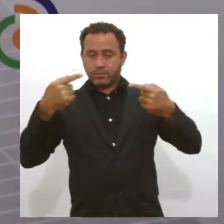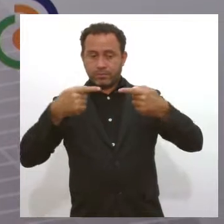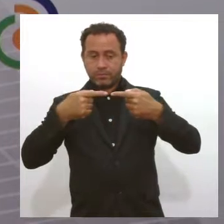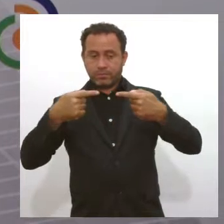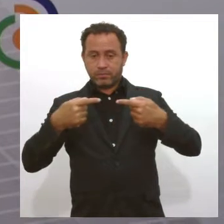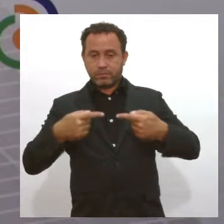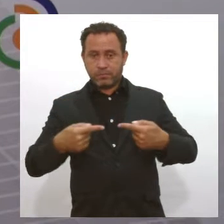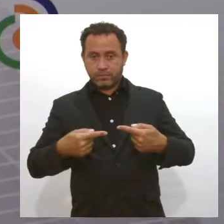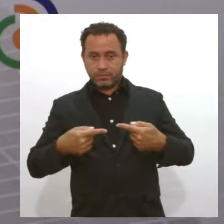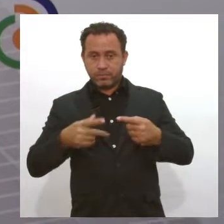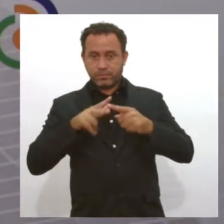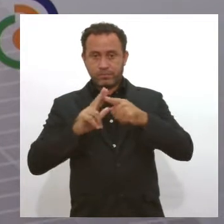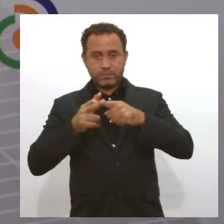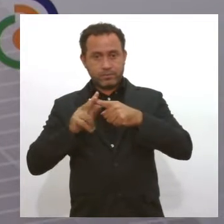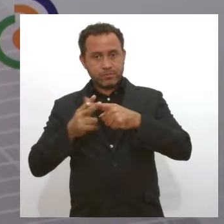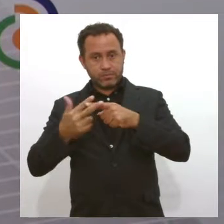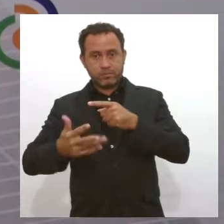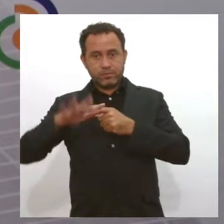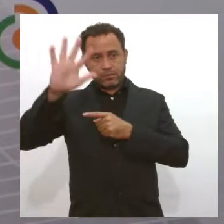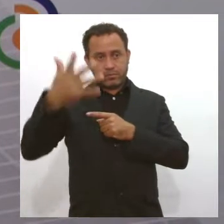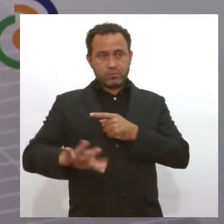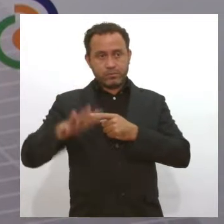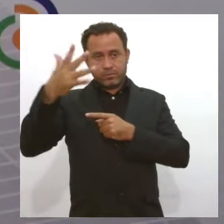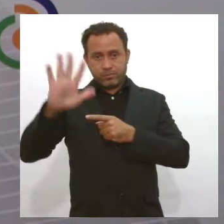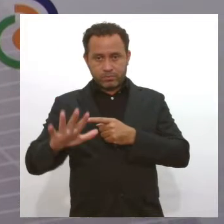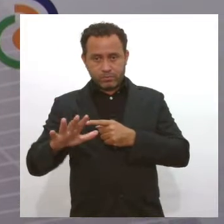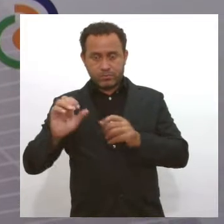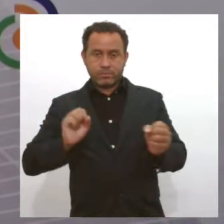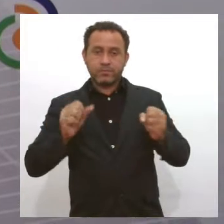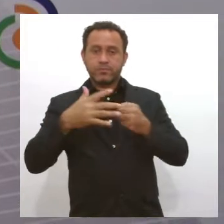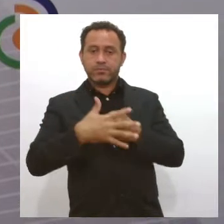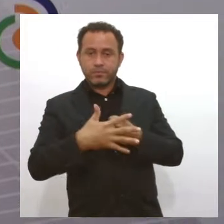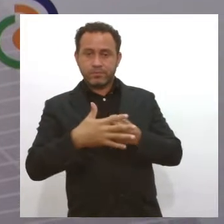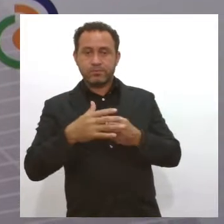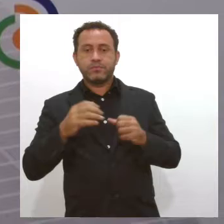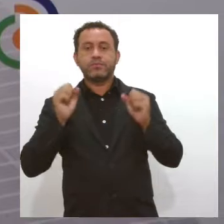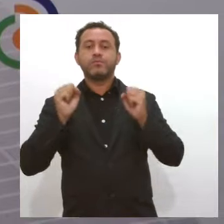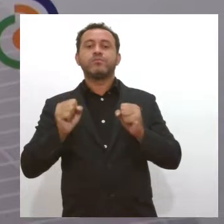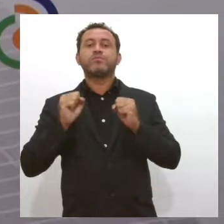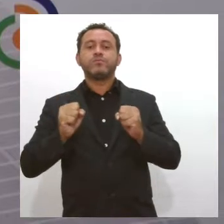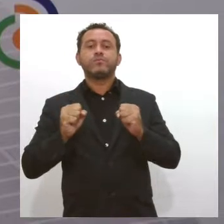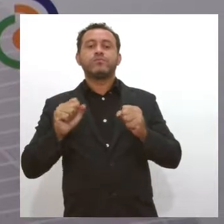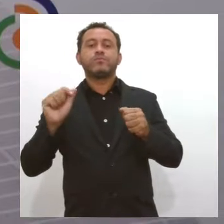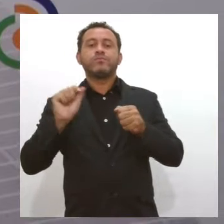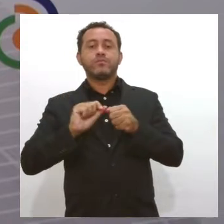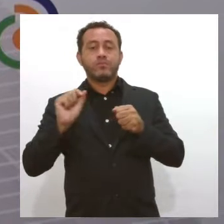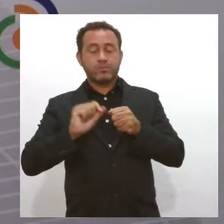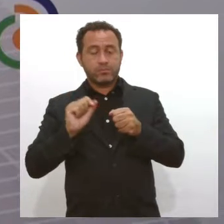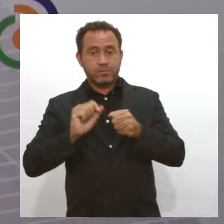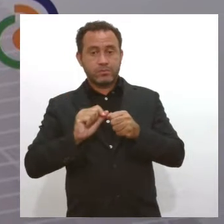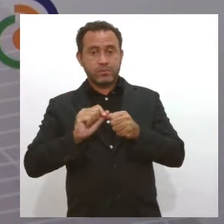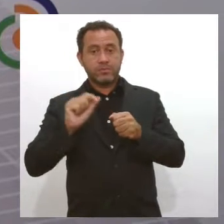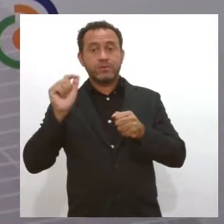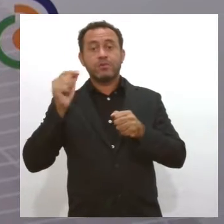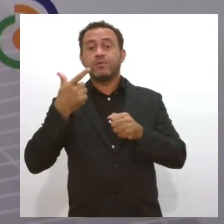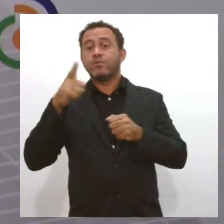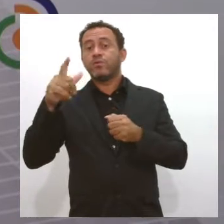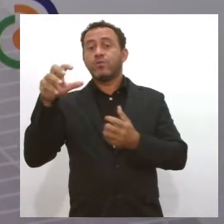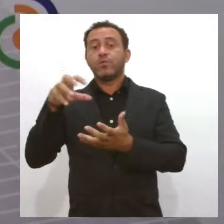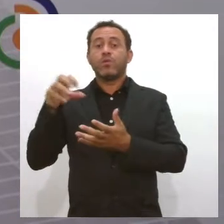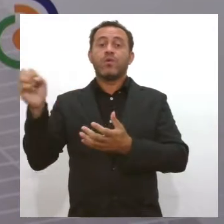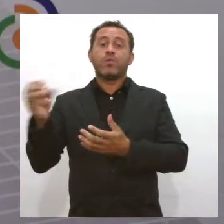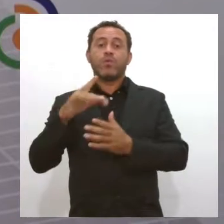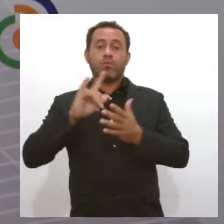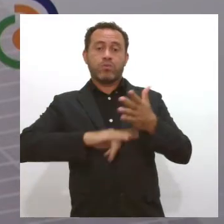com a correção e com a inflação desse período, dando possibilidade de que o acordo seja mantido e que não se crie uma nova bola de